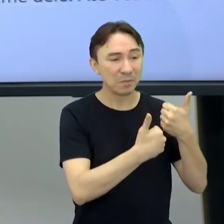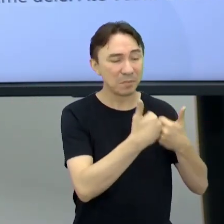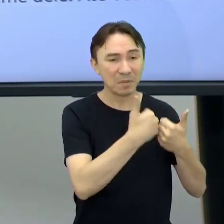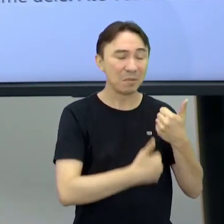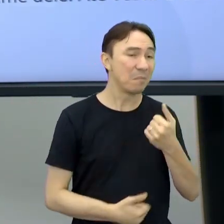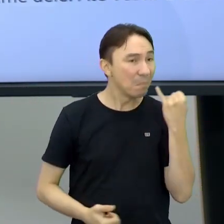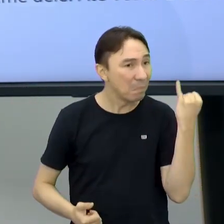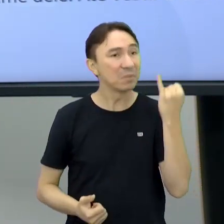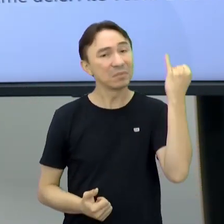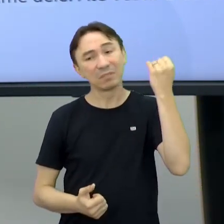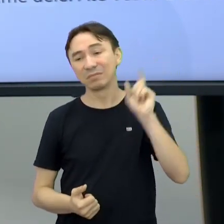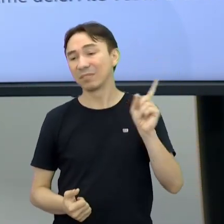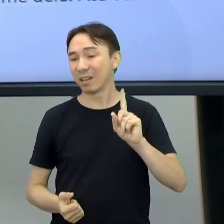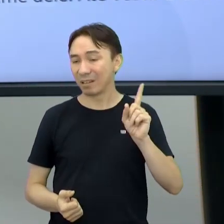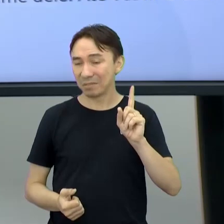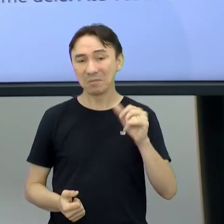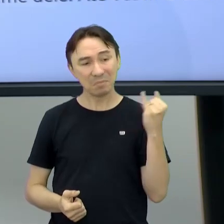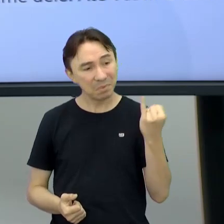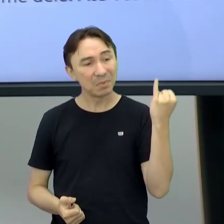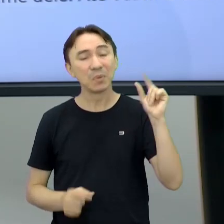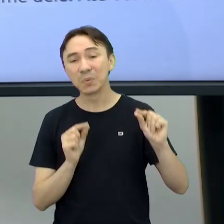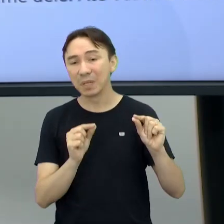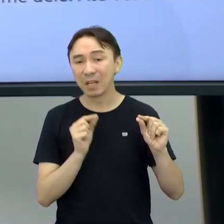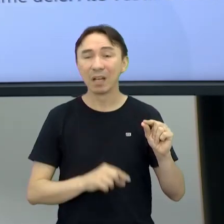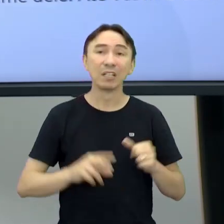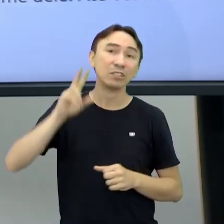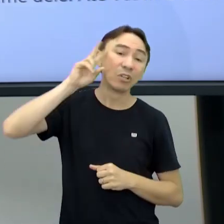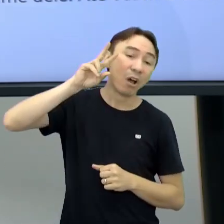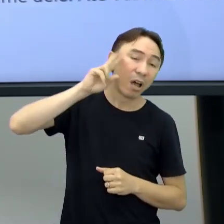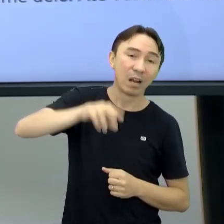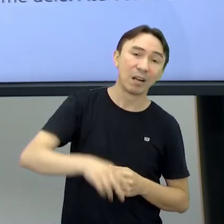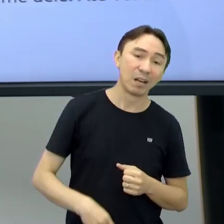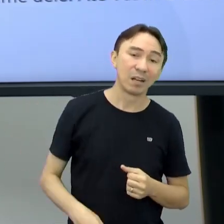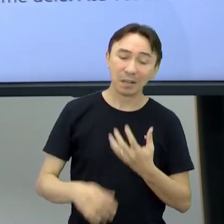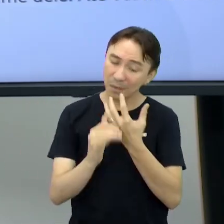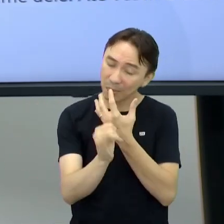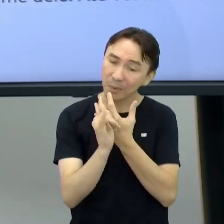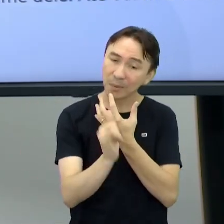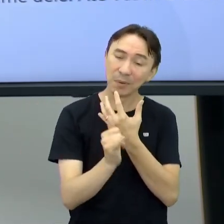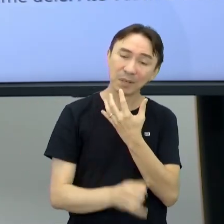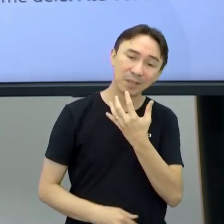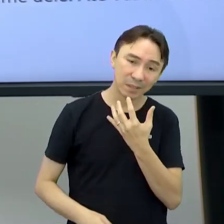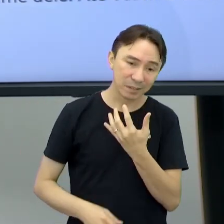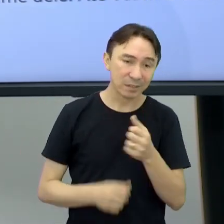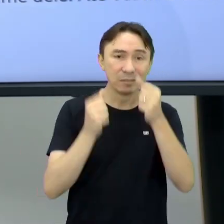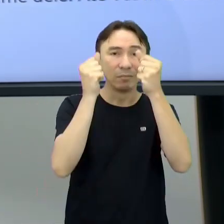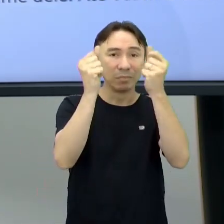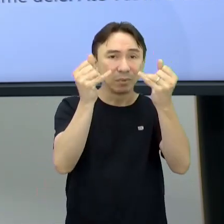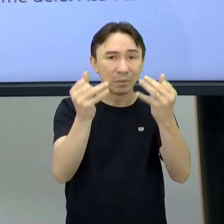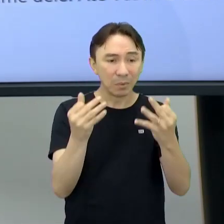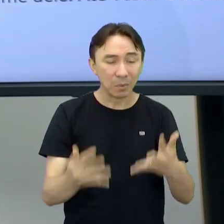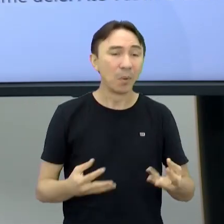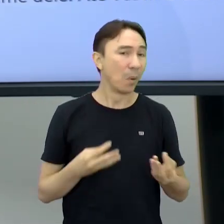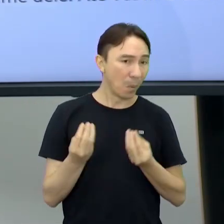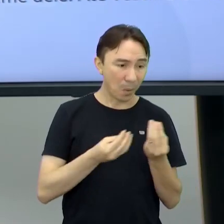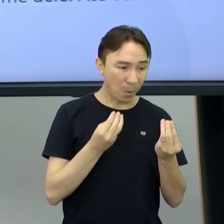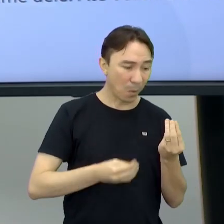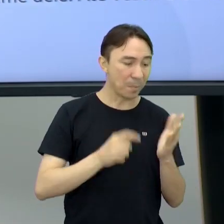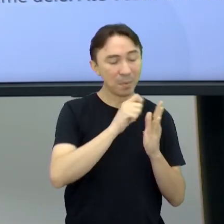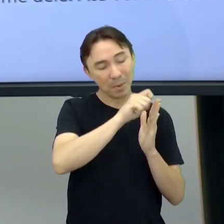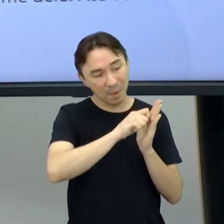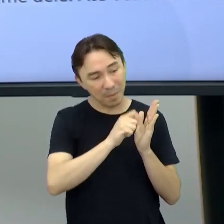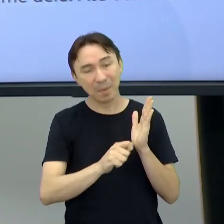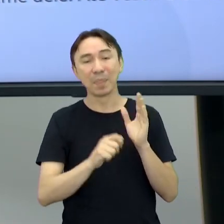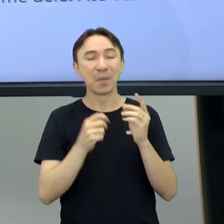a história A história A crônica Como ela foi contada Como ela foi escrita A história que ela aborda E a